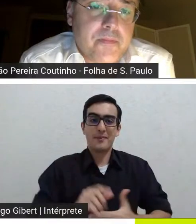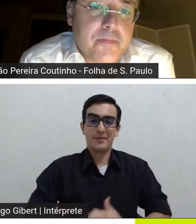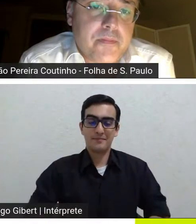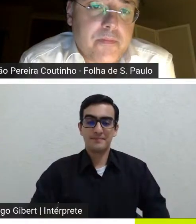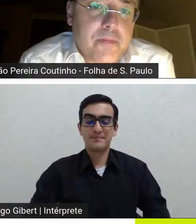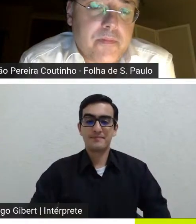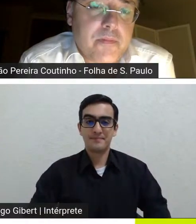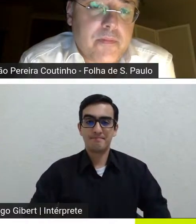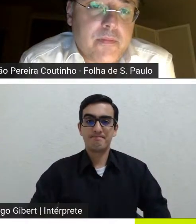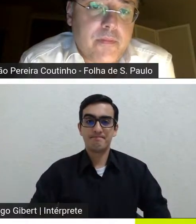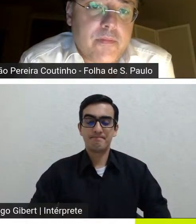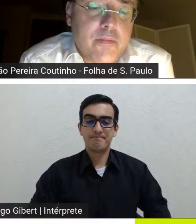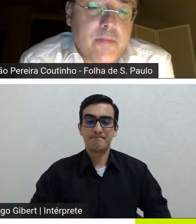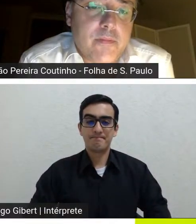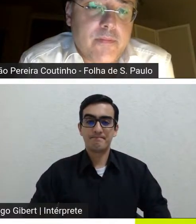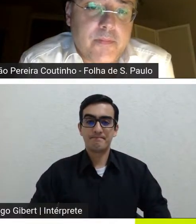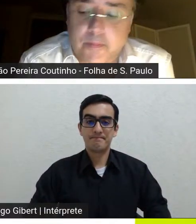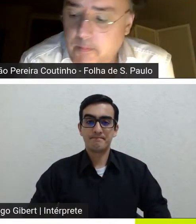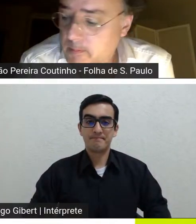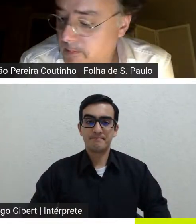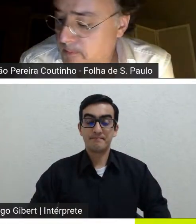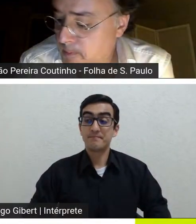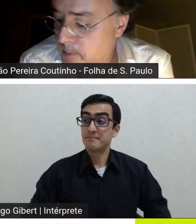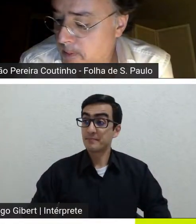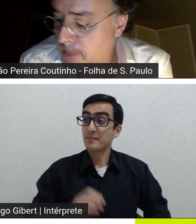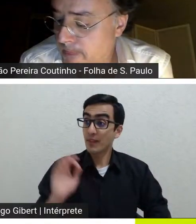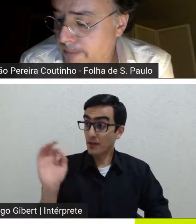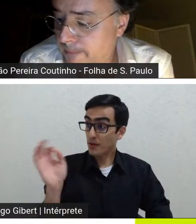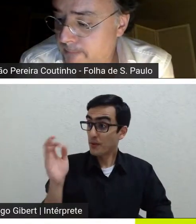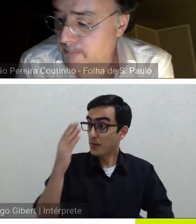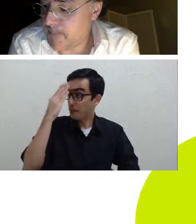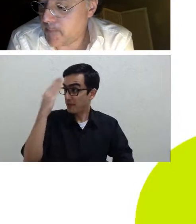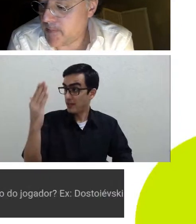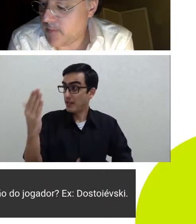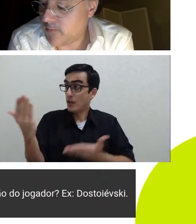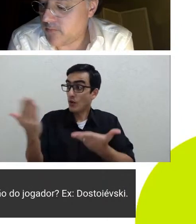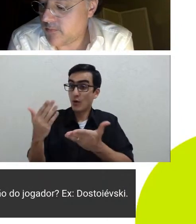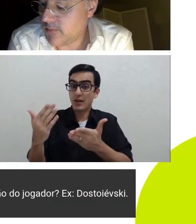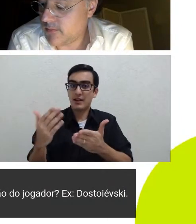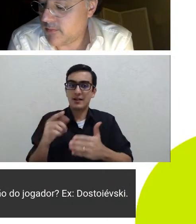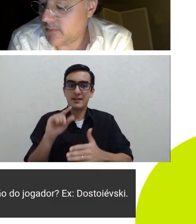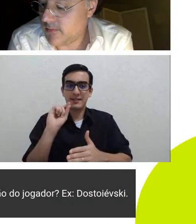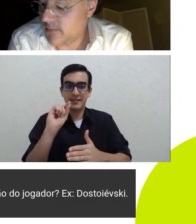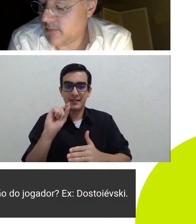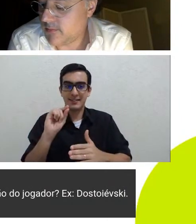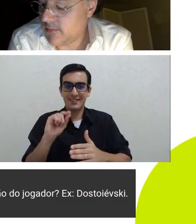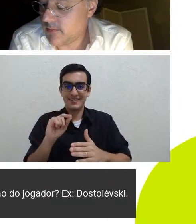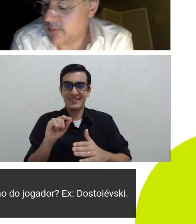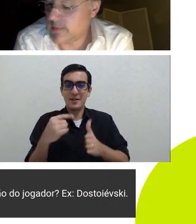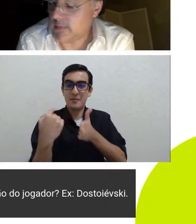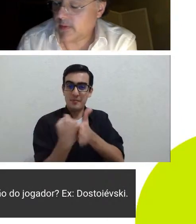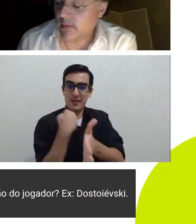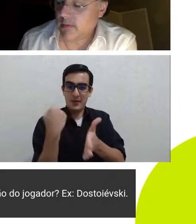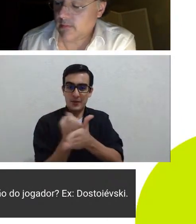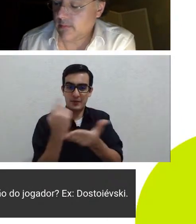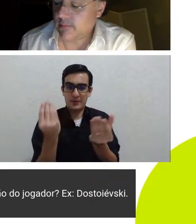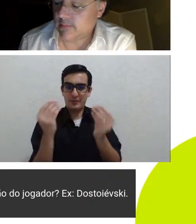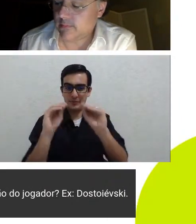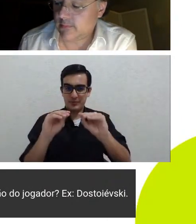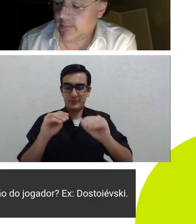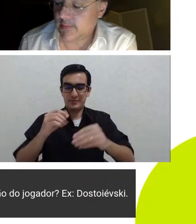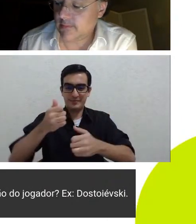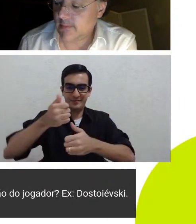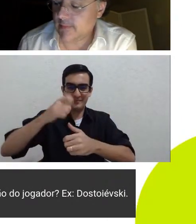bom vamos agora para as perguntas dos nossos internautas tem vários comentários aqui a primeira pergunta